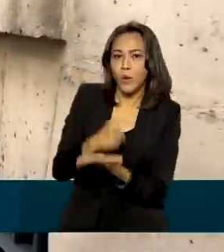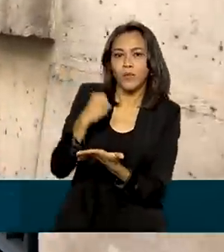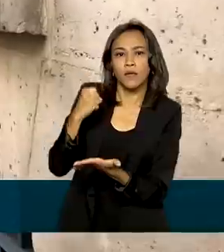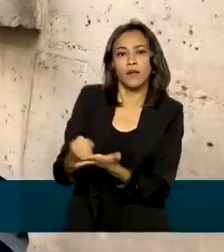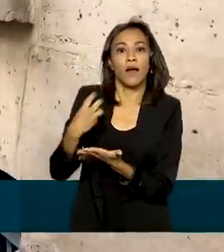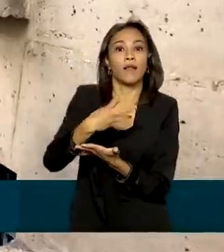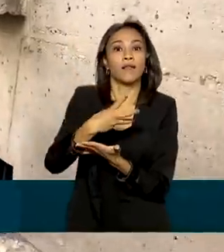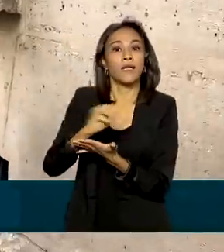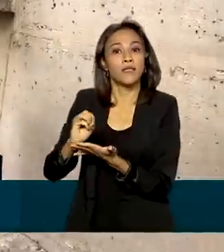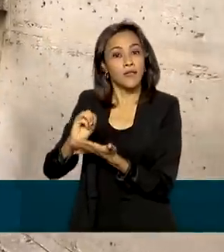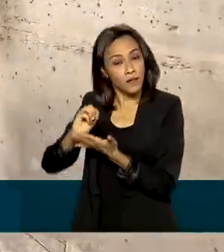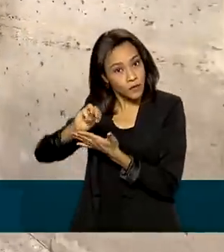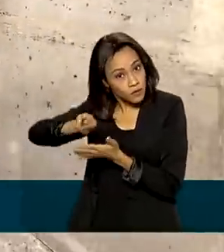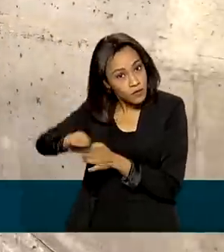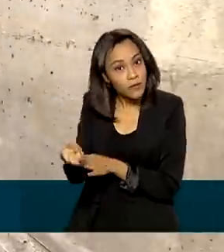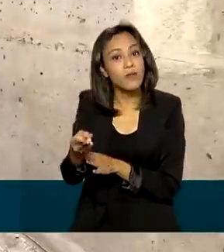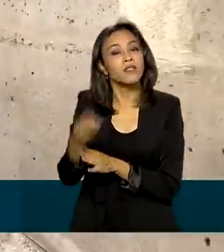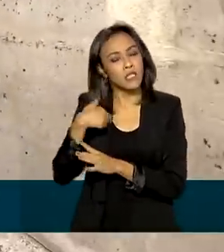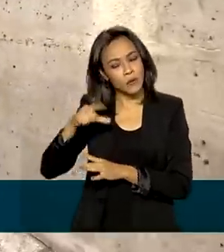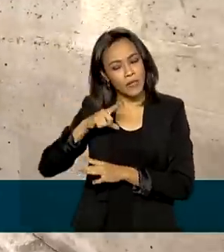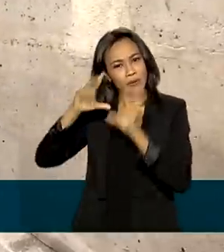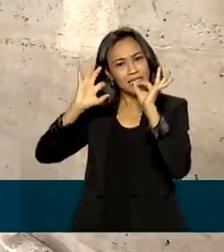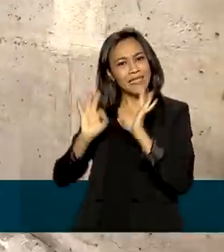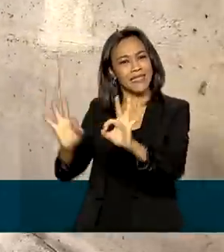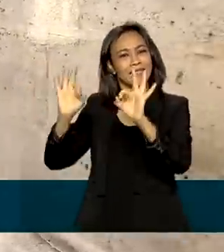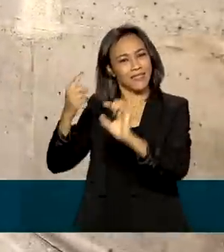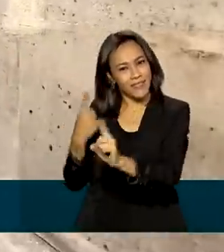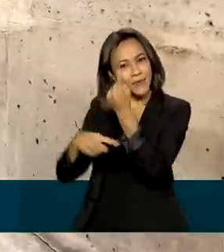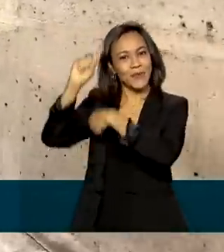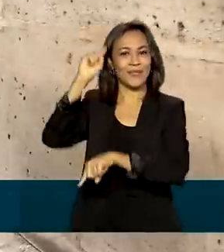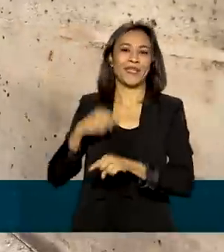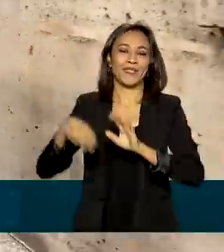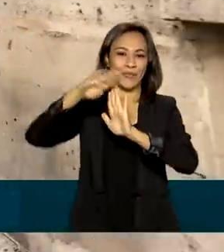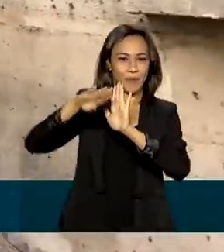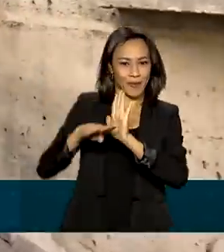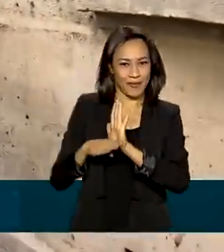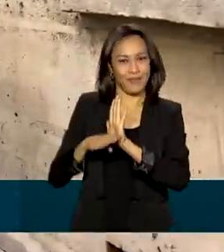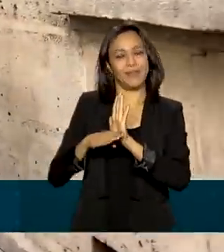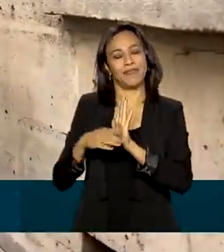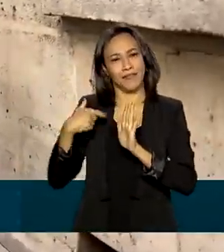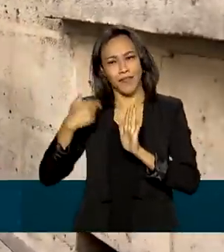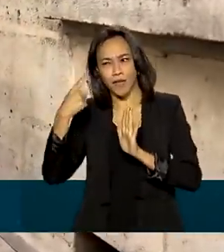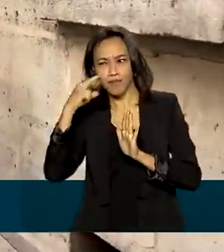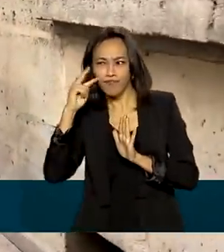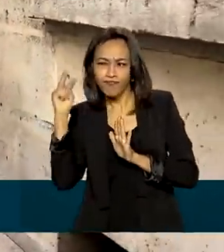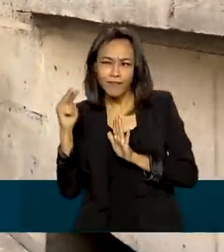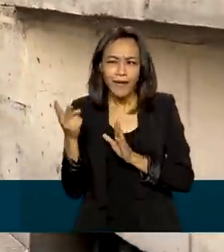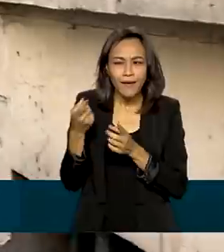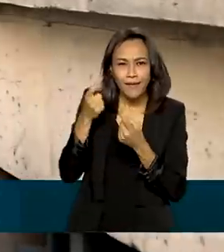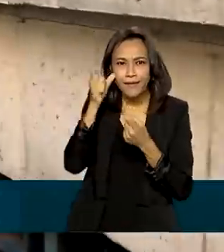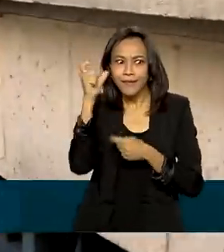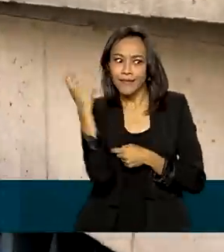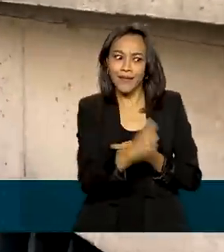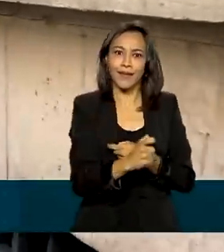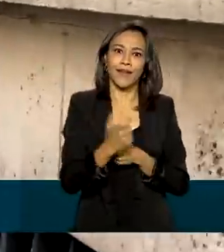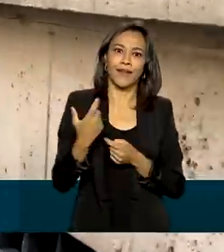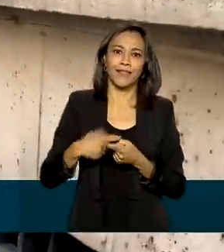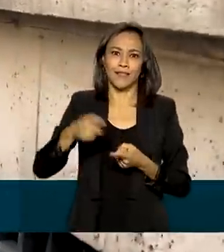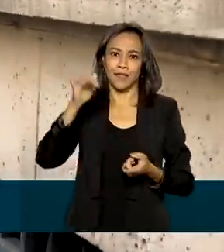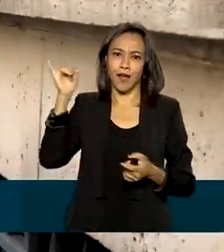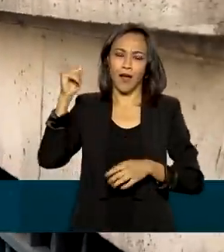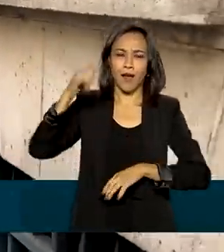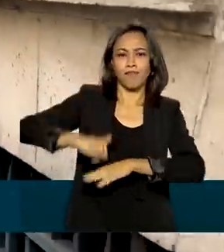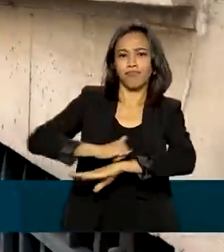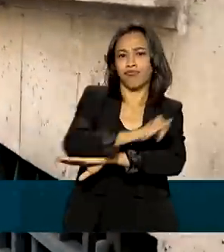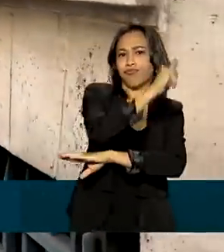bilhões e temos certeza que o programa vai ser um grande sucesso. A gente já percebe o interesse na sétima rodada de concessões de aeroportos, nas